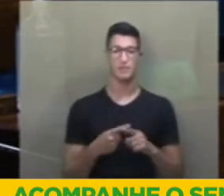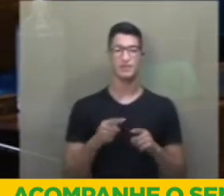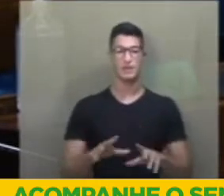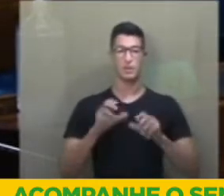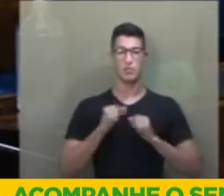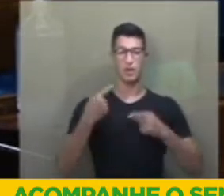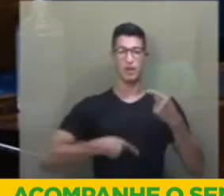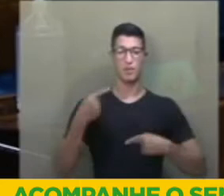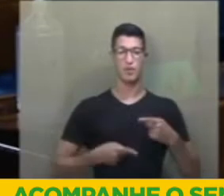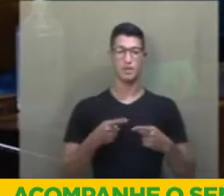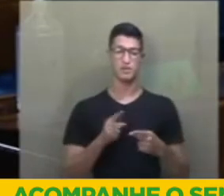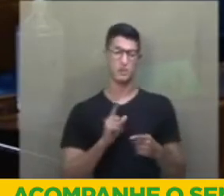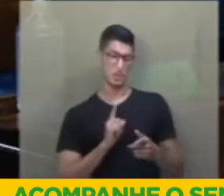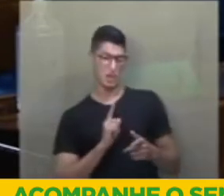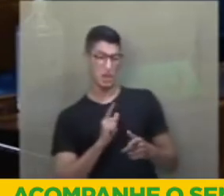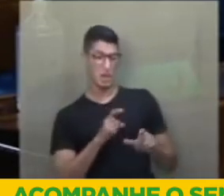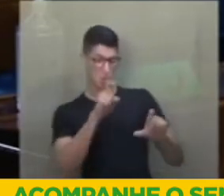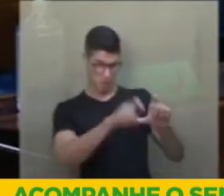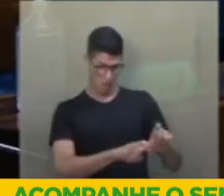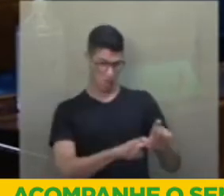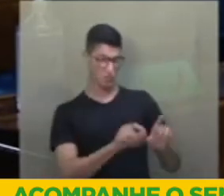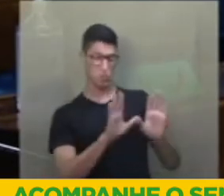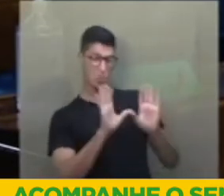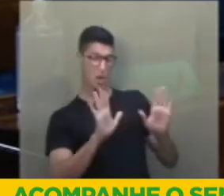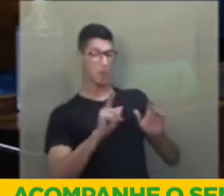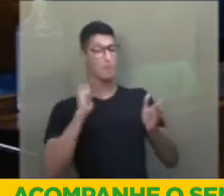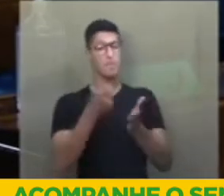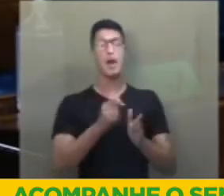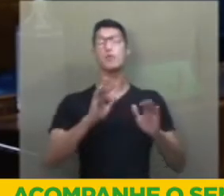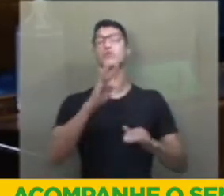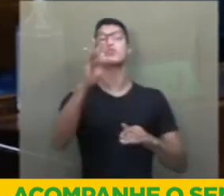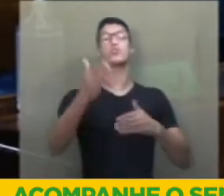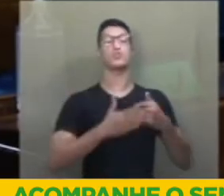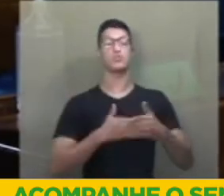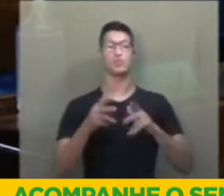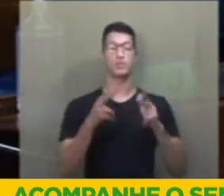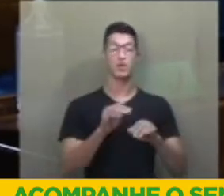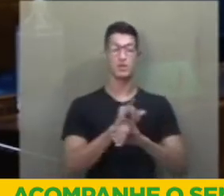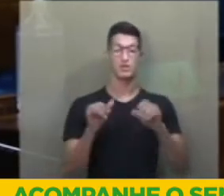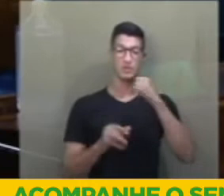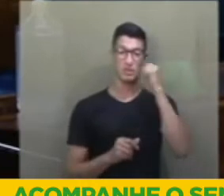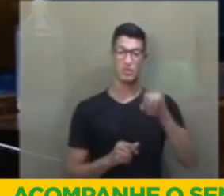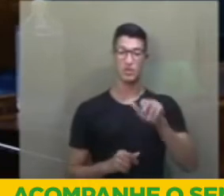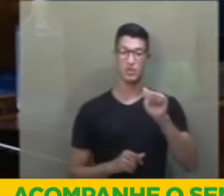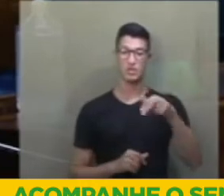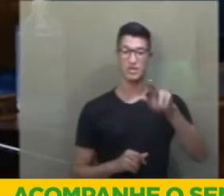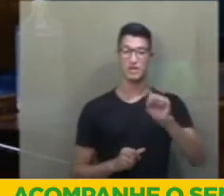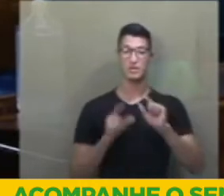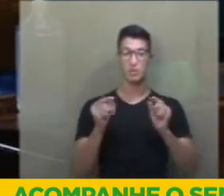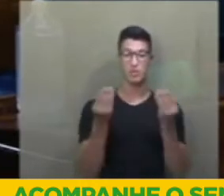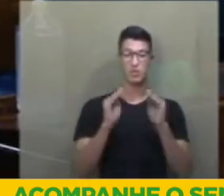política do devo, não nego, pago quando puder. E como disse o senador Jacques Wagner, o que se